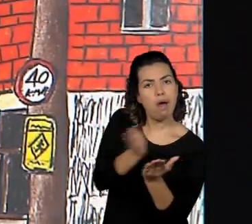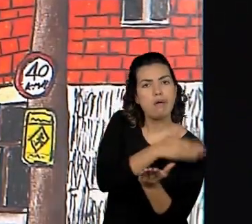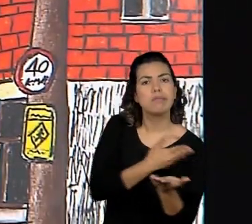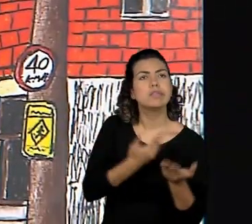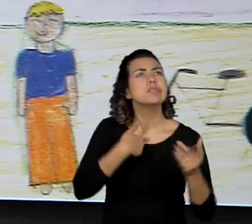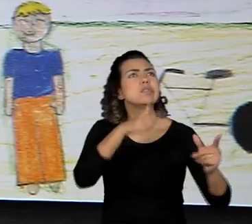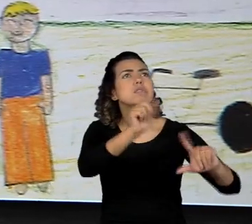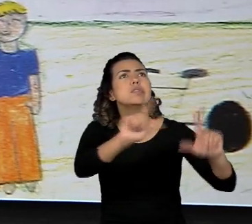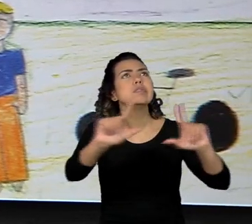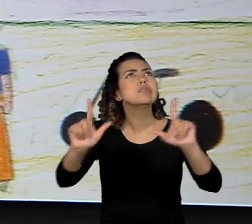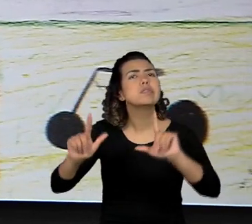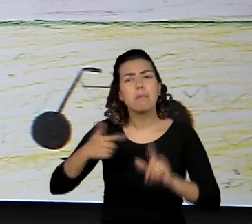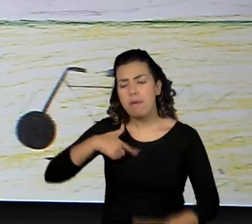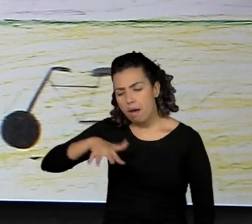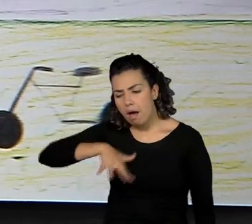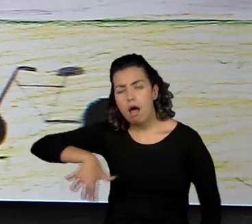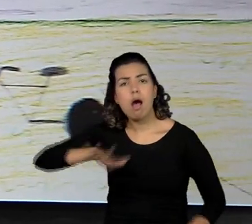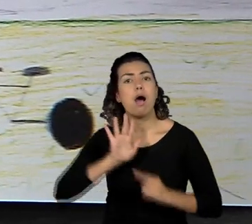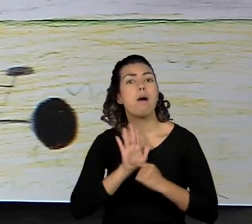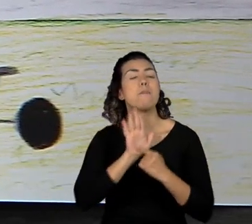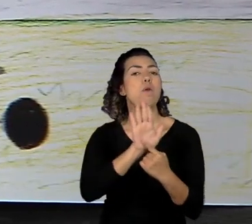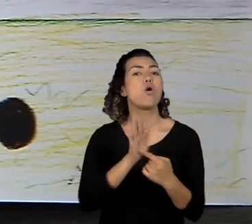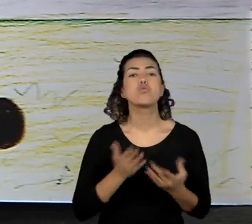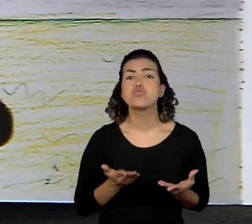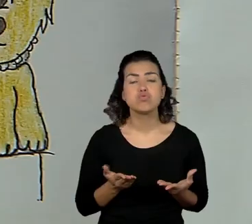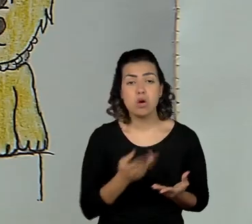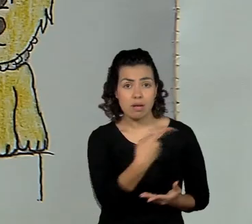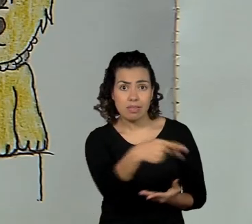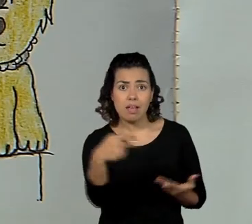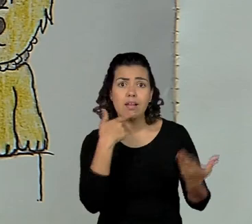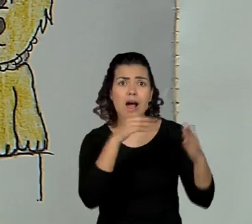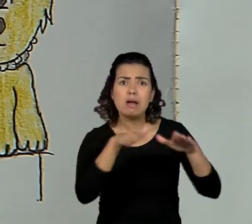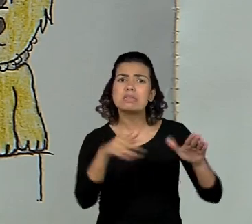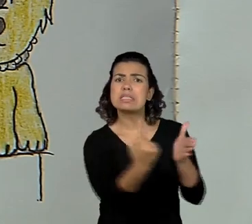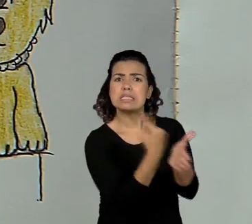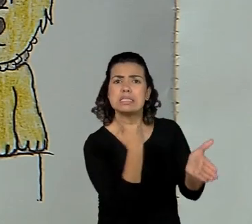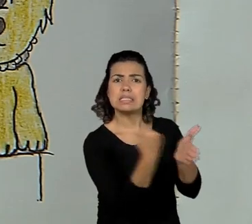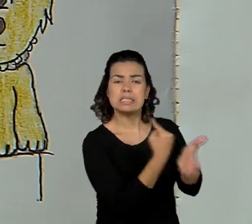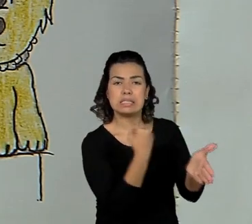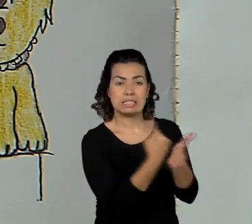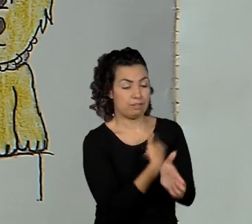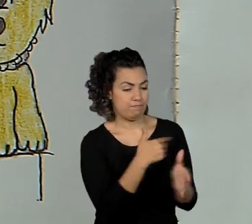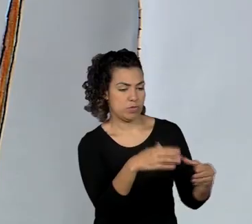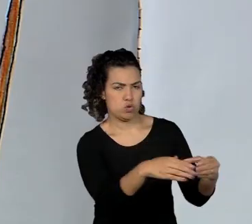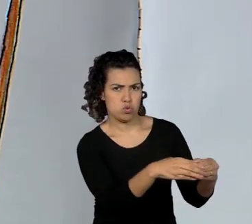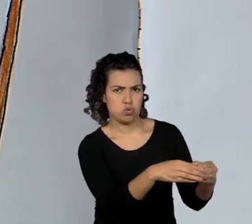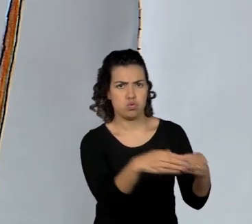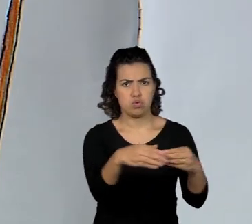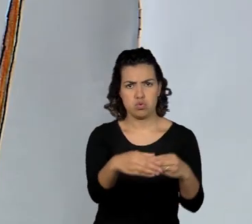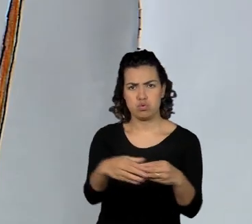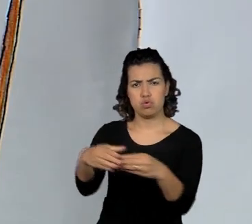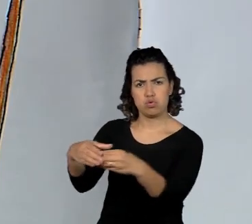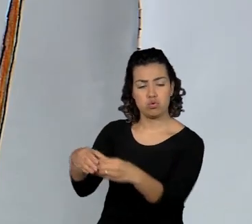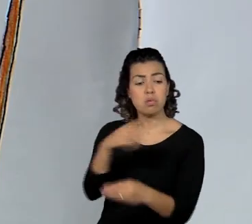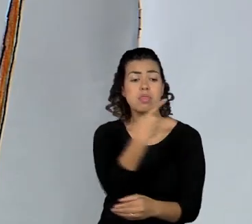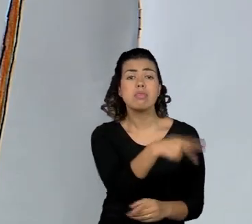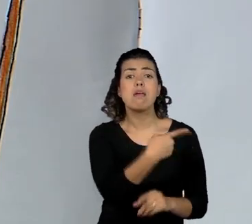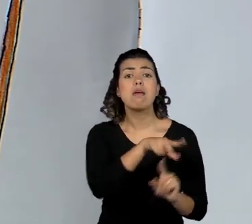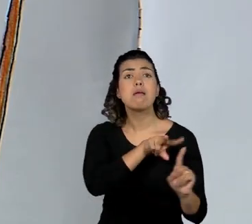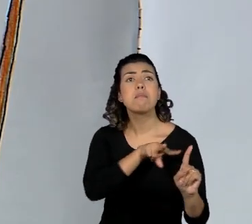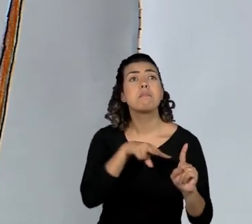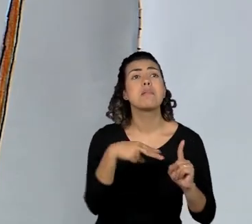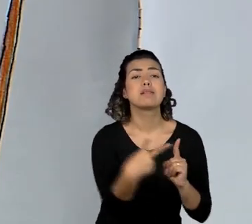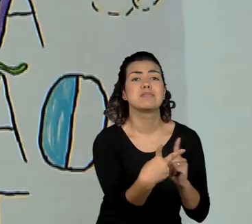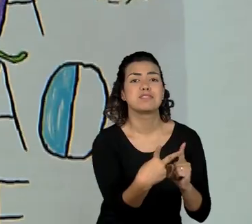comunidade. E eles começaram a questionar e a refletir. Eles se reuniram em grupos e cada grupo criou uma versão, uma releitura do